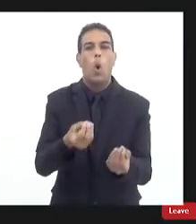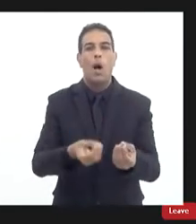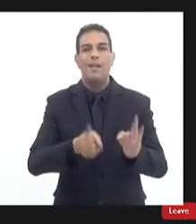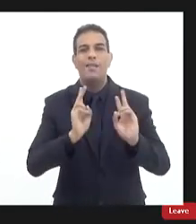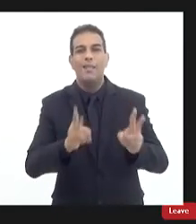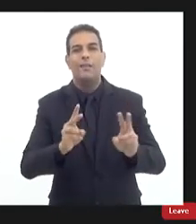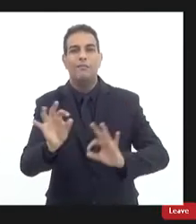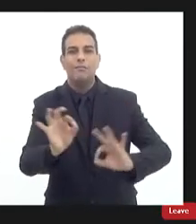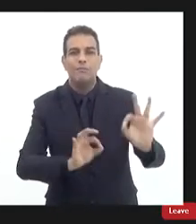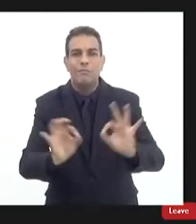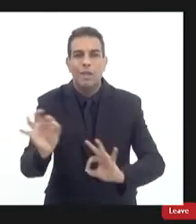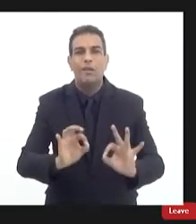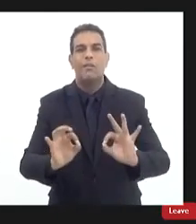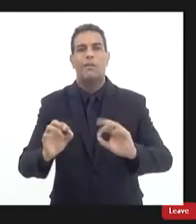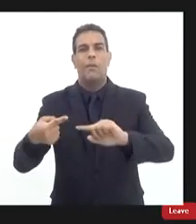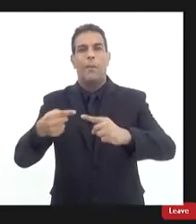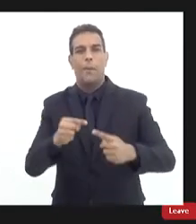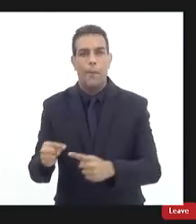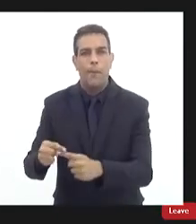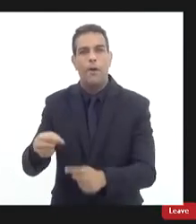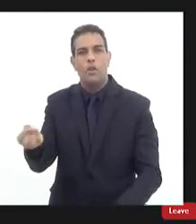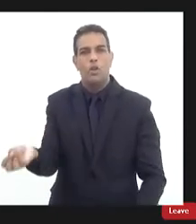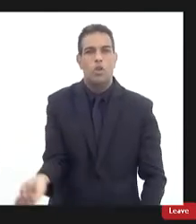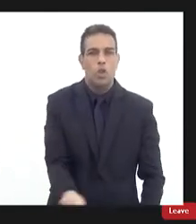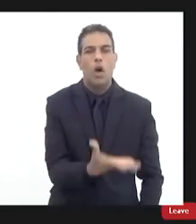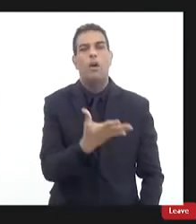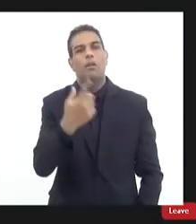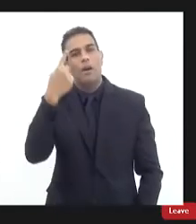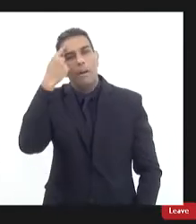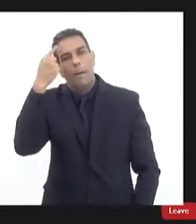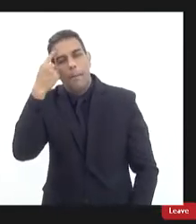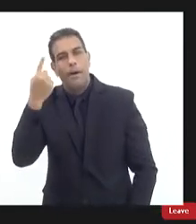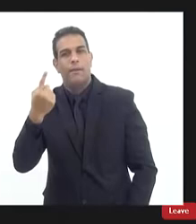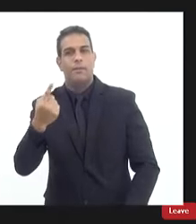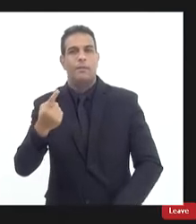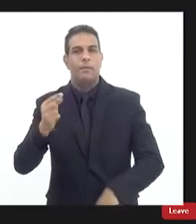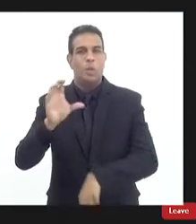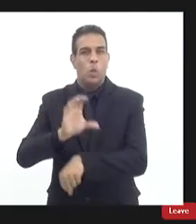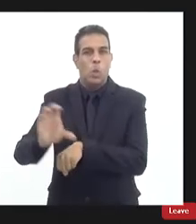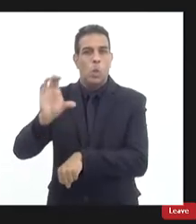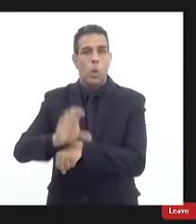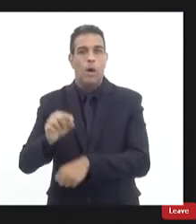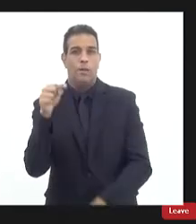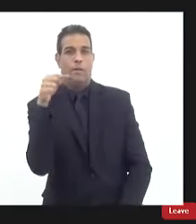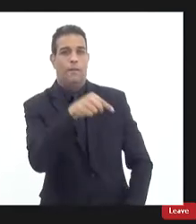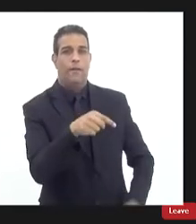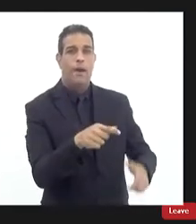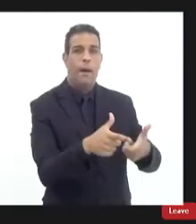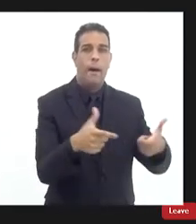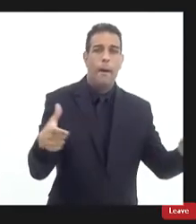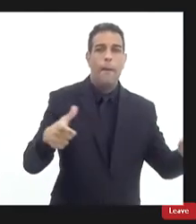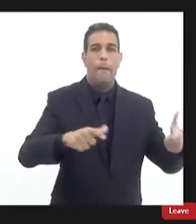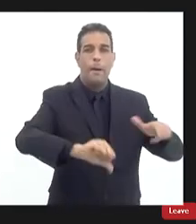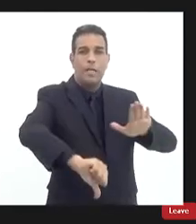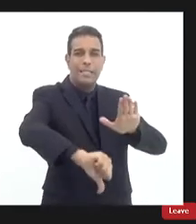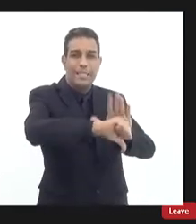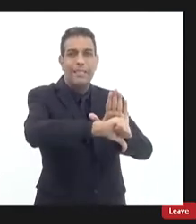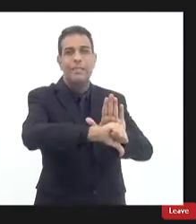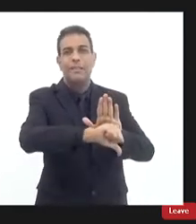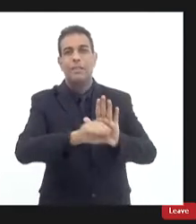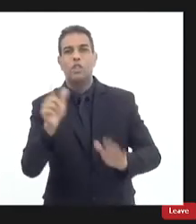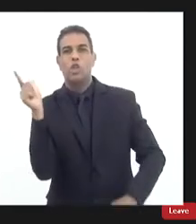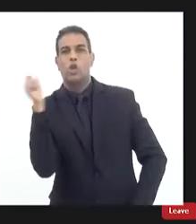adequando também as novas modalidades criminosas que o marginal também vai migrando no crime a gente tem que também se aperfeiçoar tanto